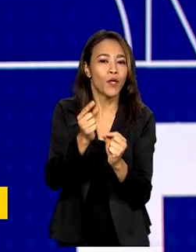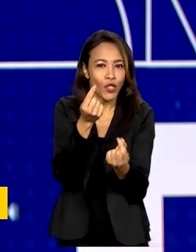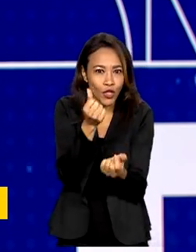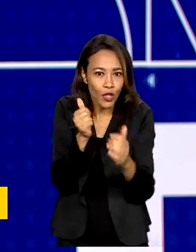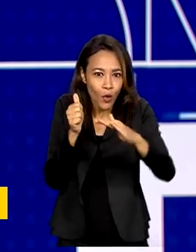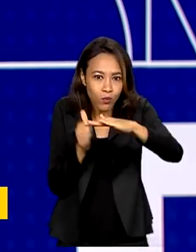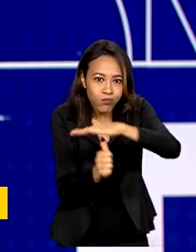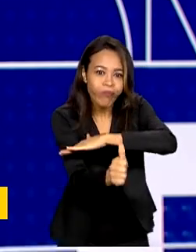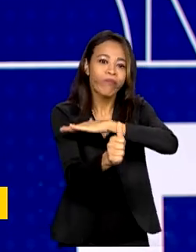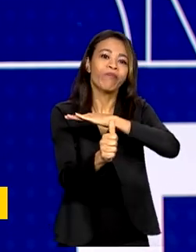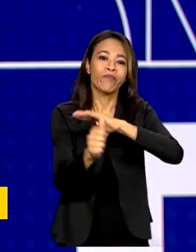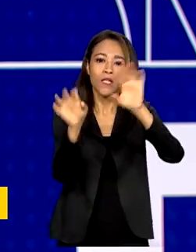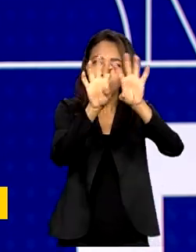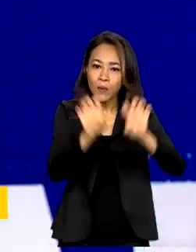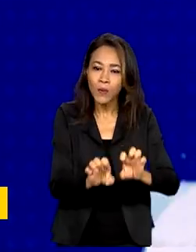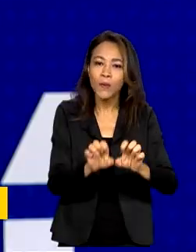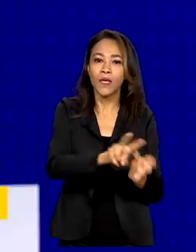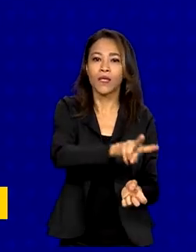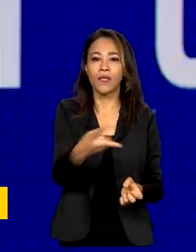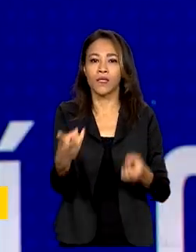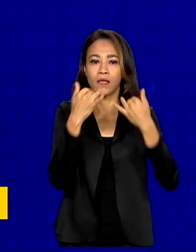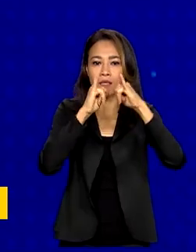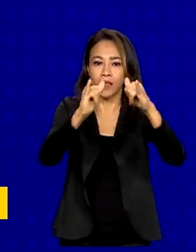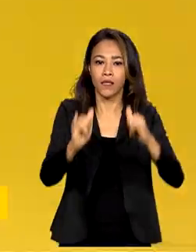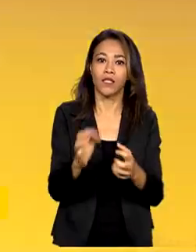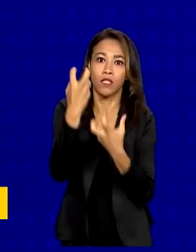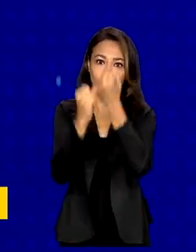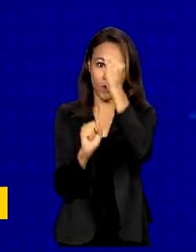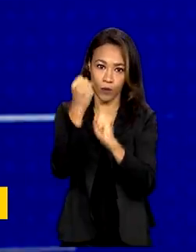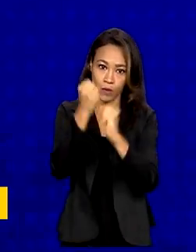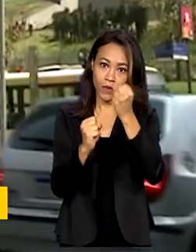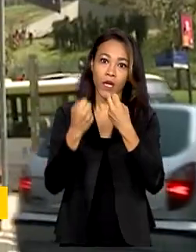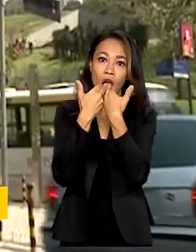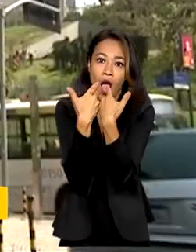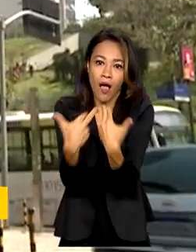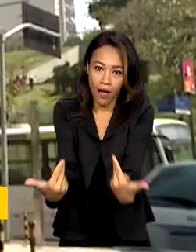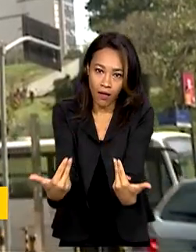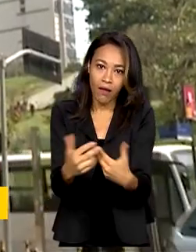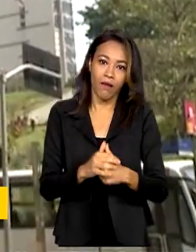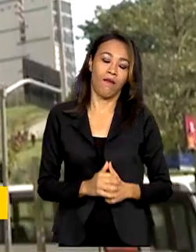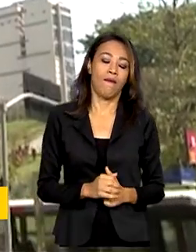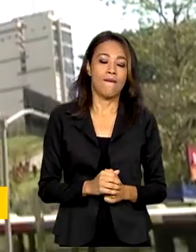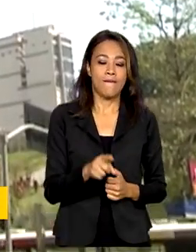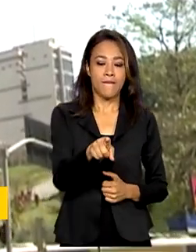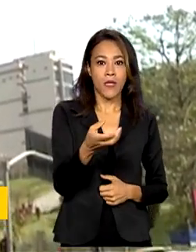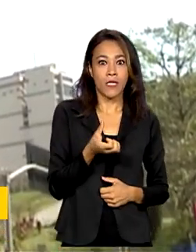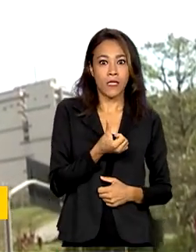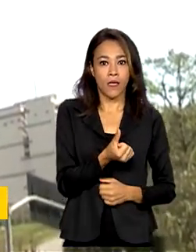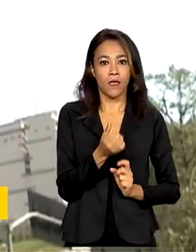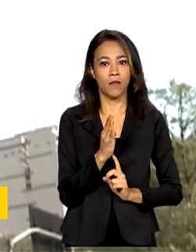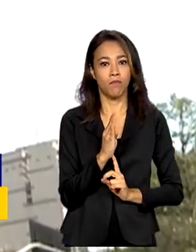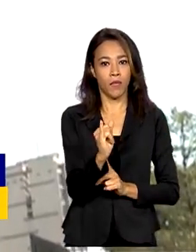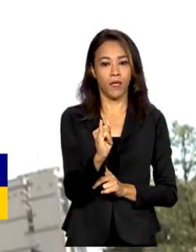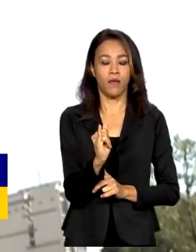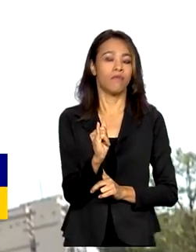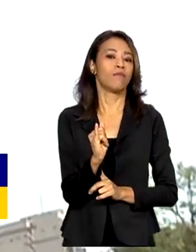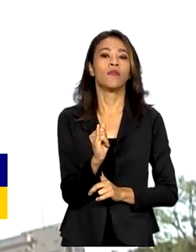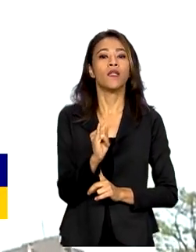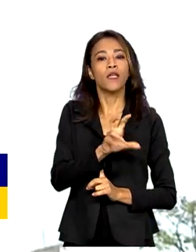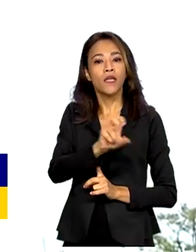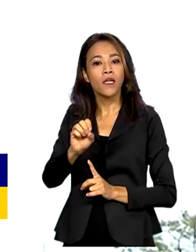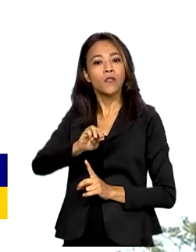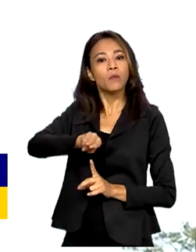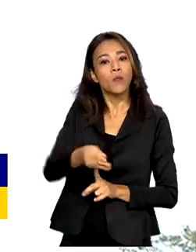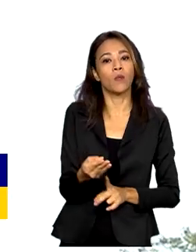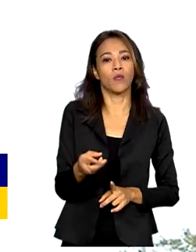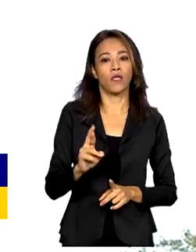infraestrutura, transição energética, indústria e inovação. Seis bilhões e meio de reais é